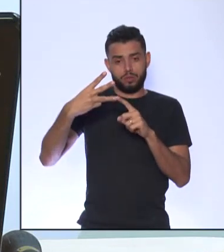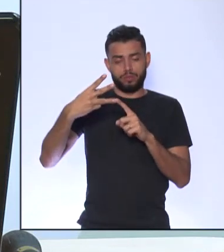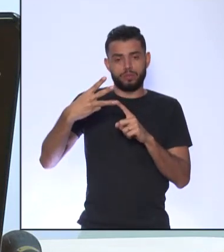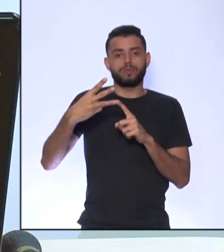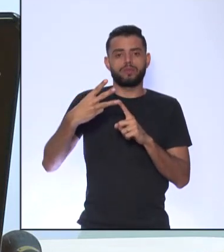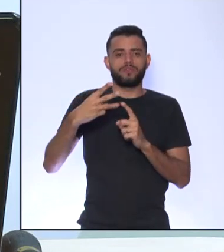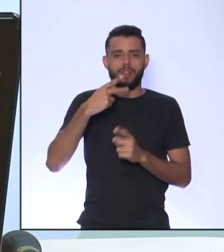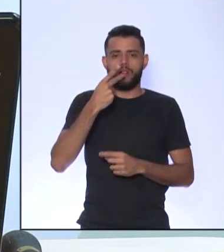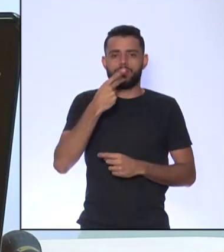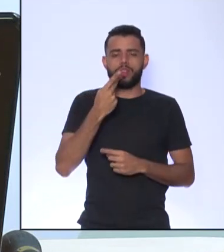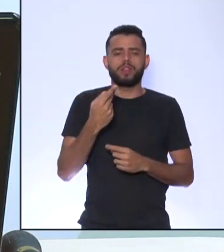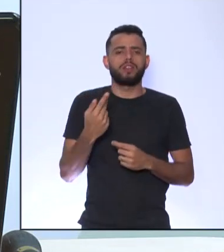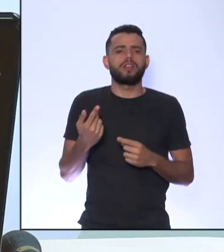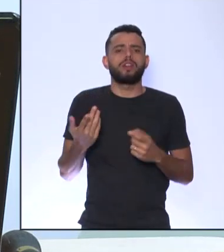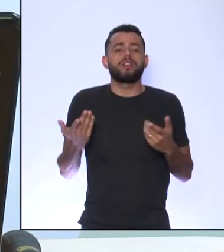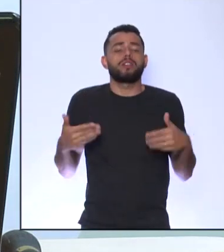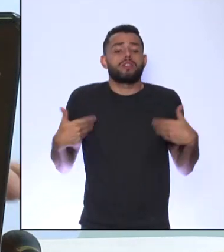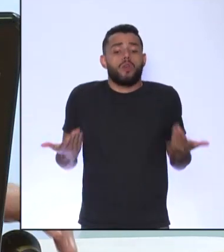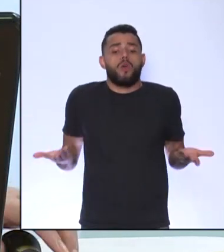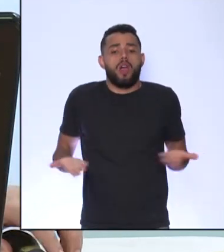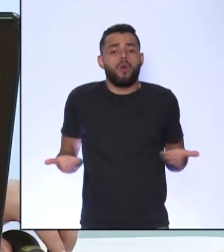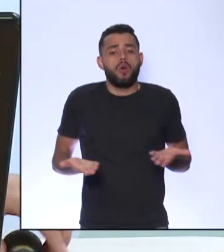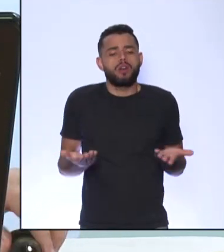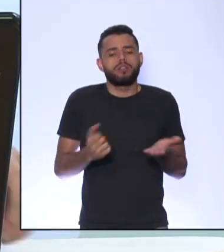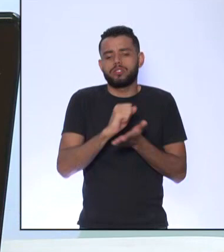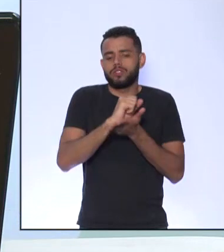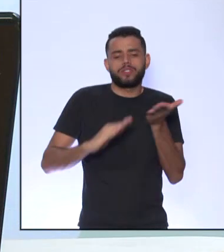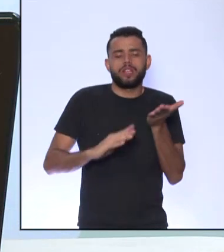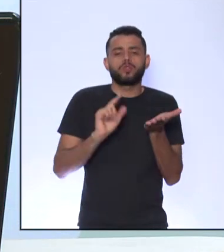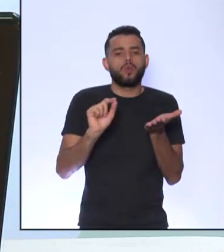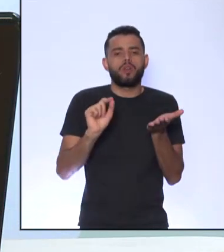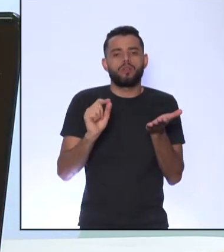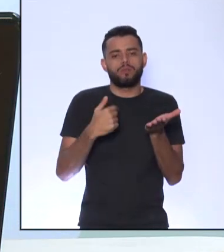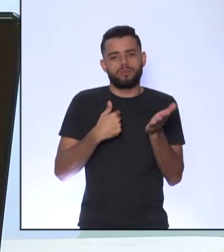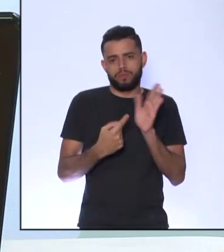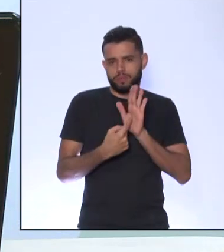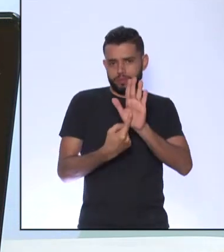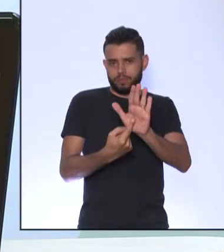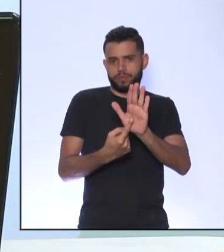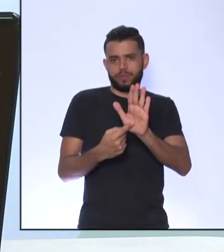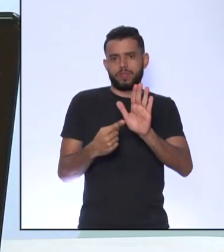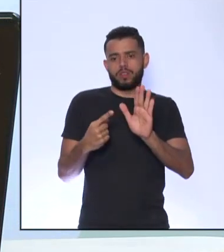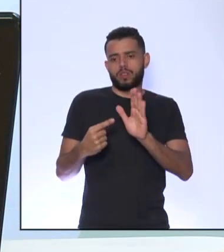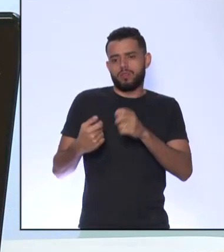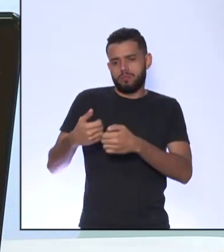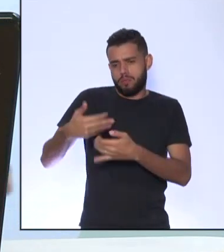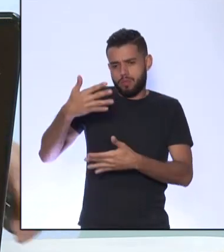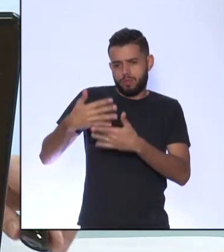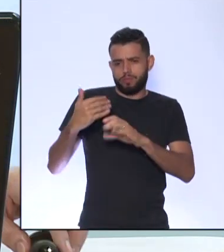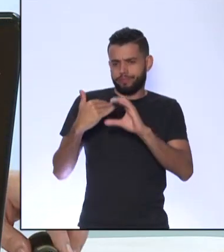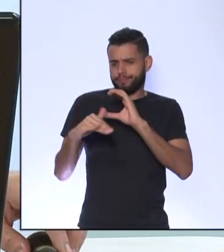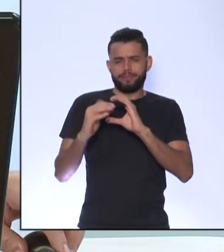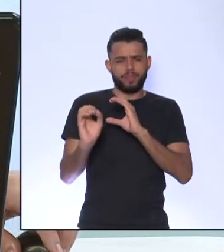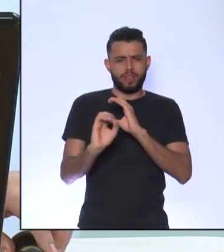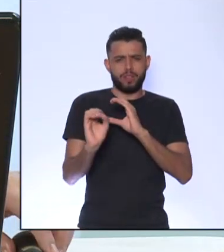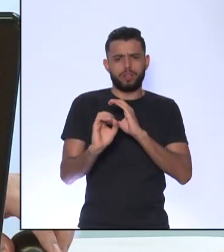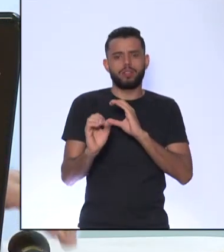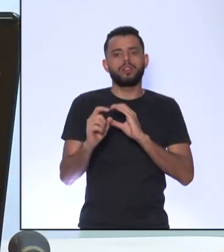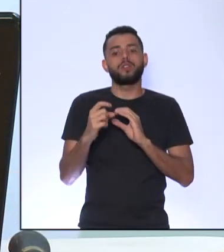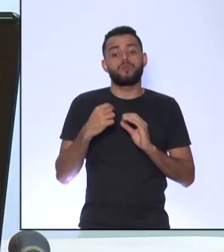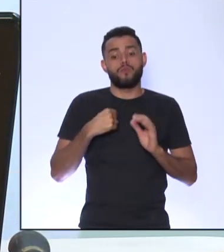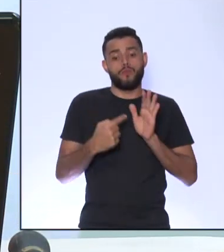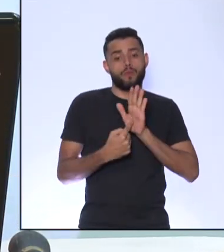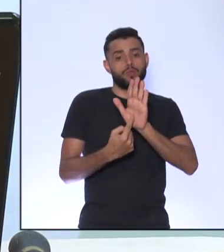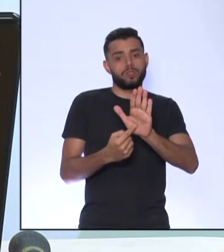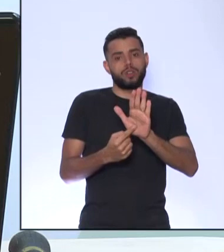Qual que a atividade que a gente vai fazer agora? Eu vou apresentar para vocês Mas a gente não vai interagir no chat A gente só vai mostrar para vocês A gente vai fazer aqui Eu e